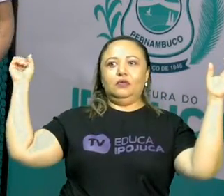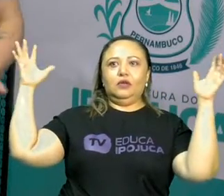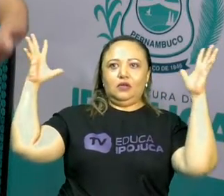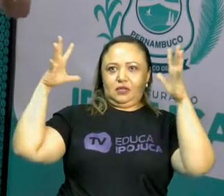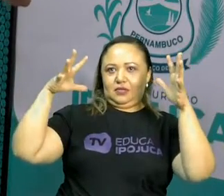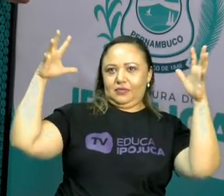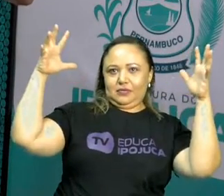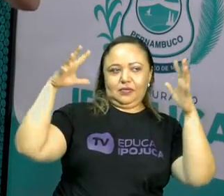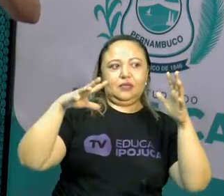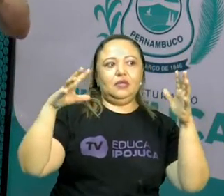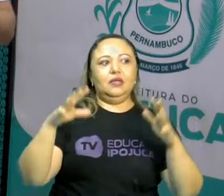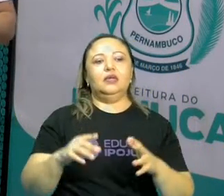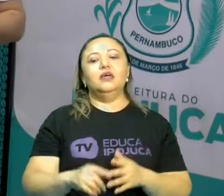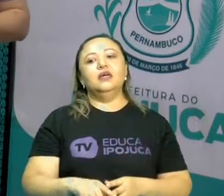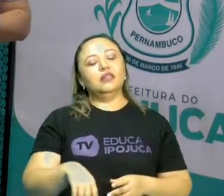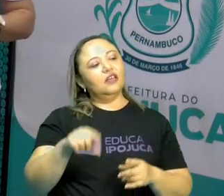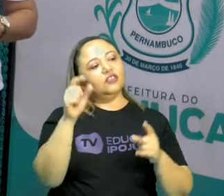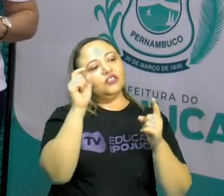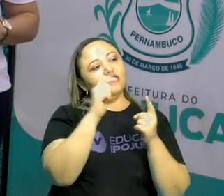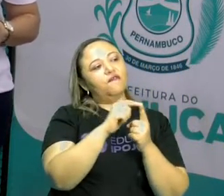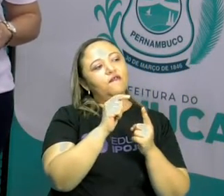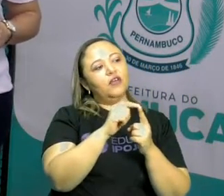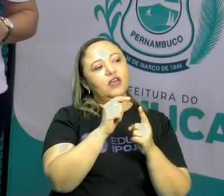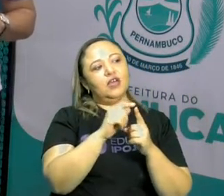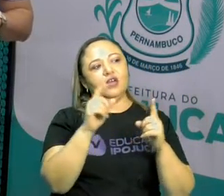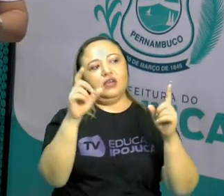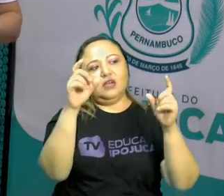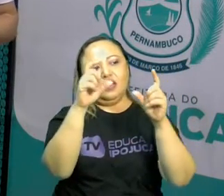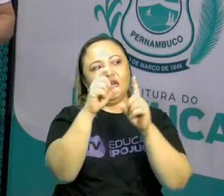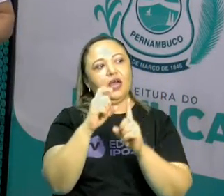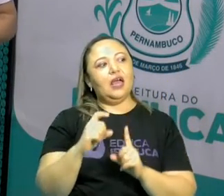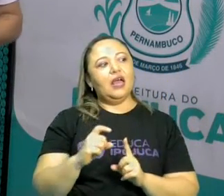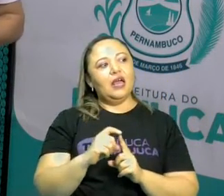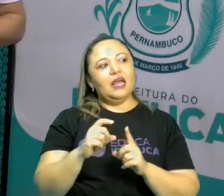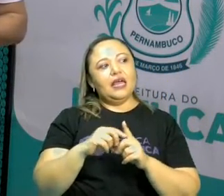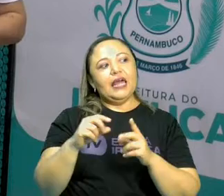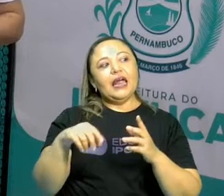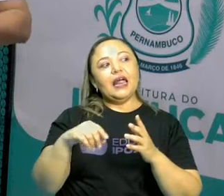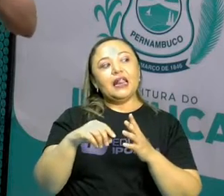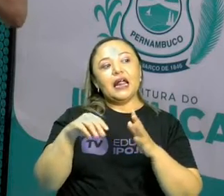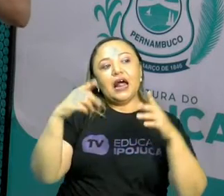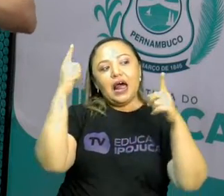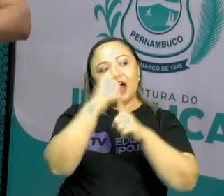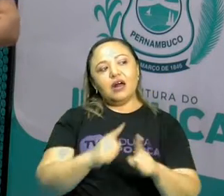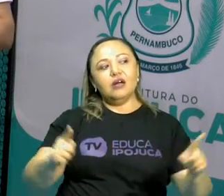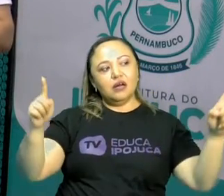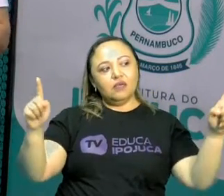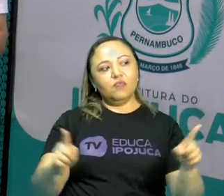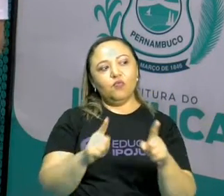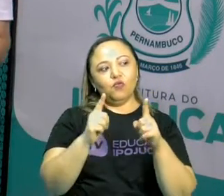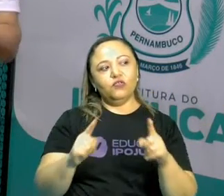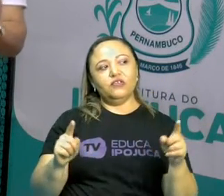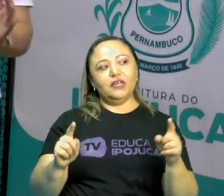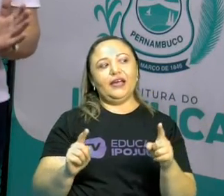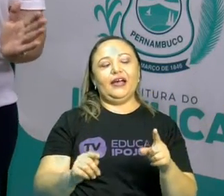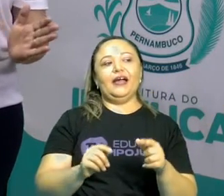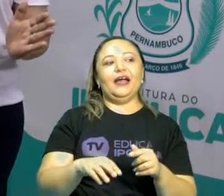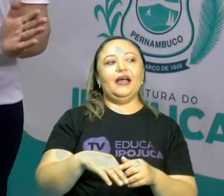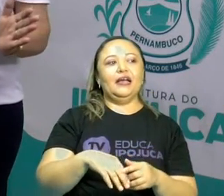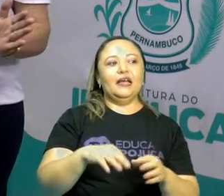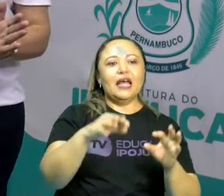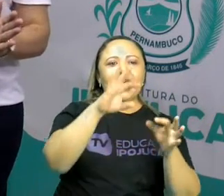os provérbios estão presentes aí na letra da canção de Chico Buarque. Como um antiprovérbio. Ou seja,